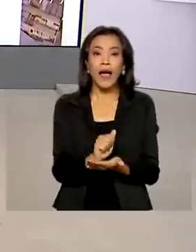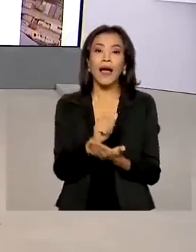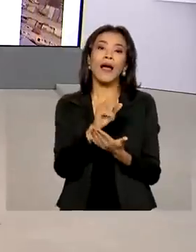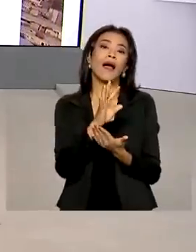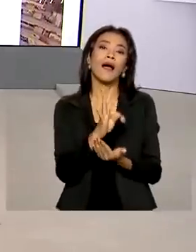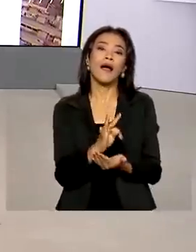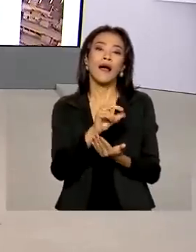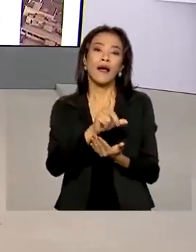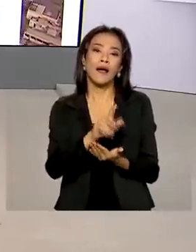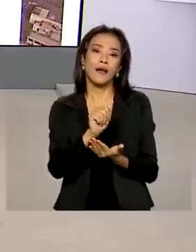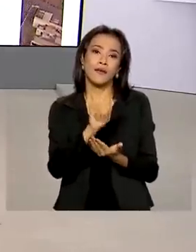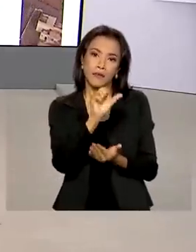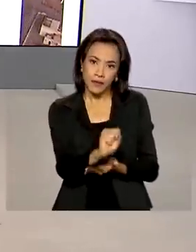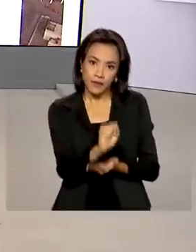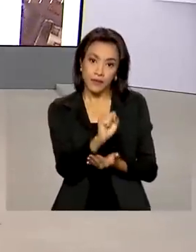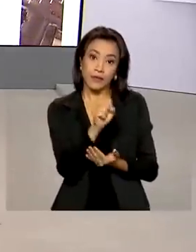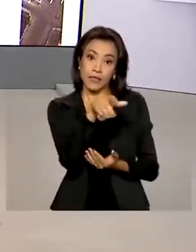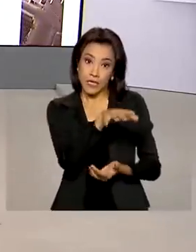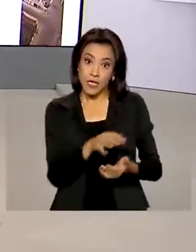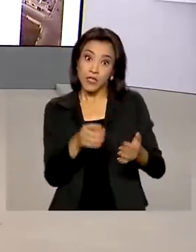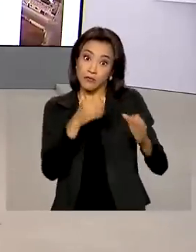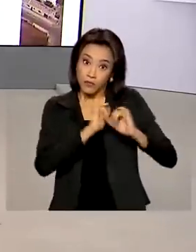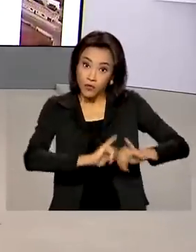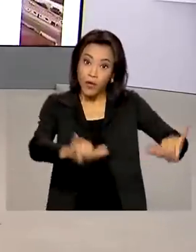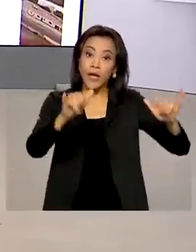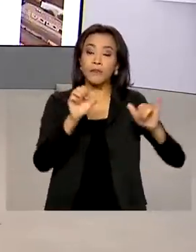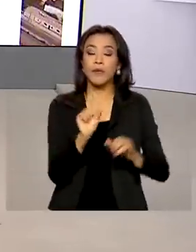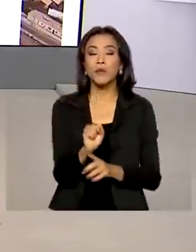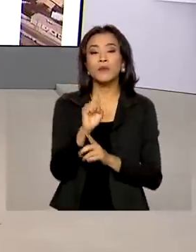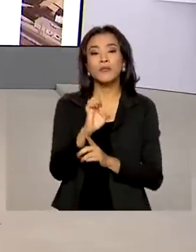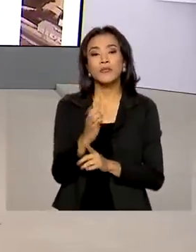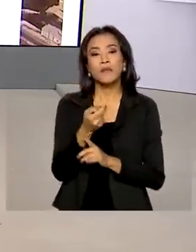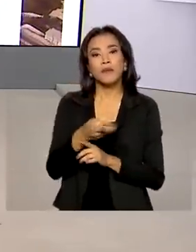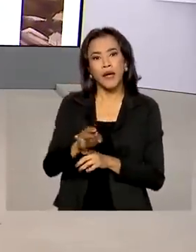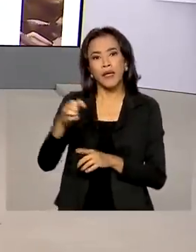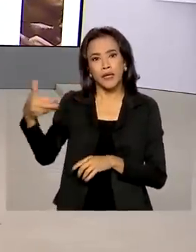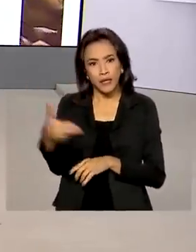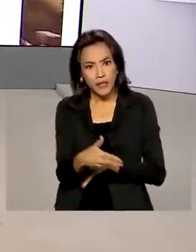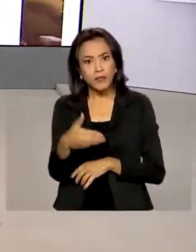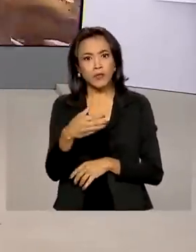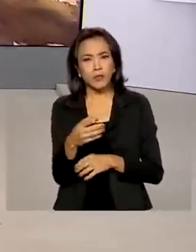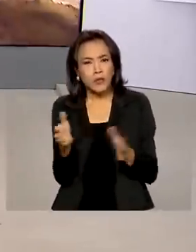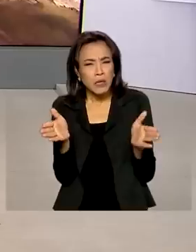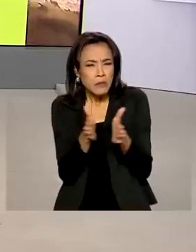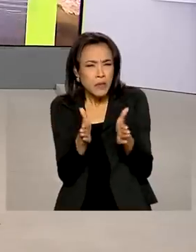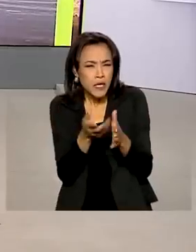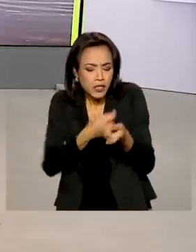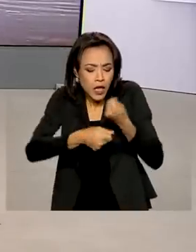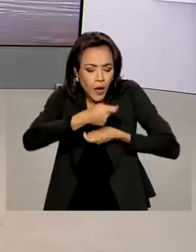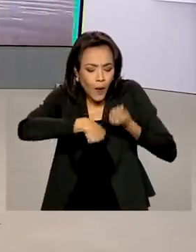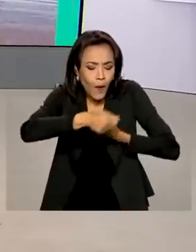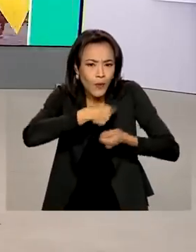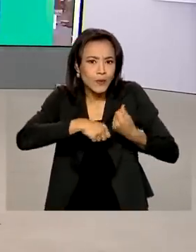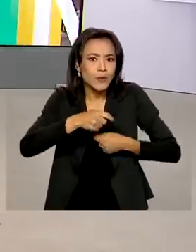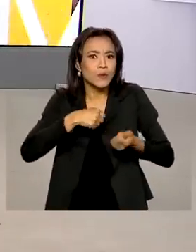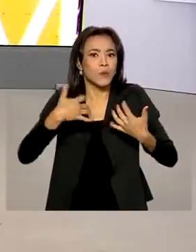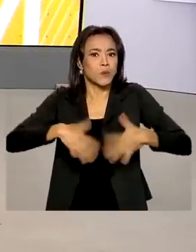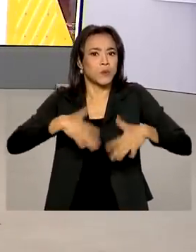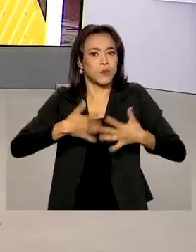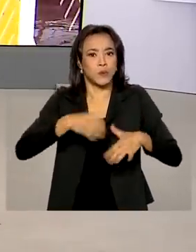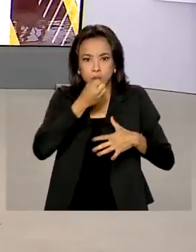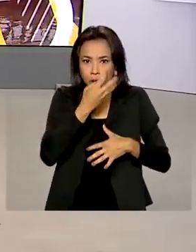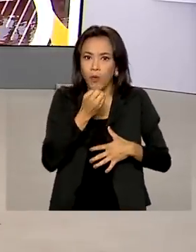setor de pequenos negócios é um dos grandes motores da economia brasileira. Por ano, o segmento gera uma renda de R